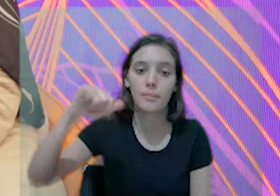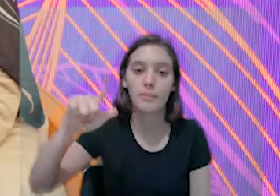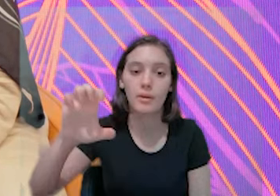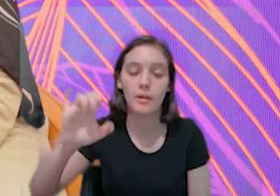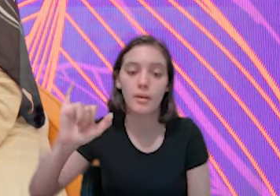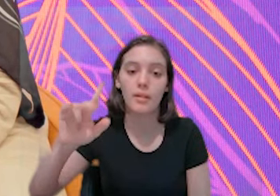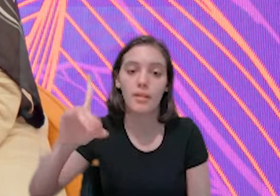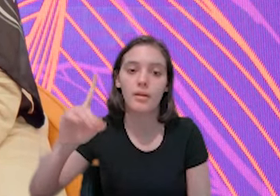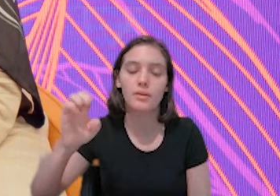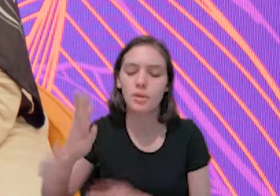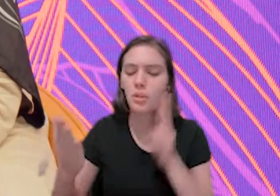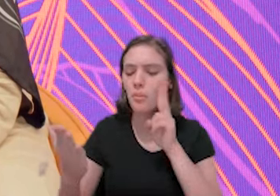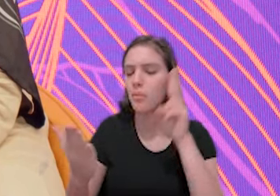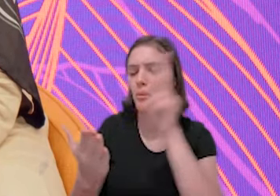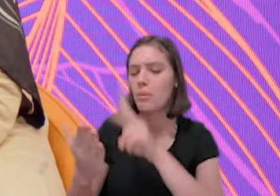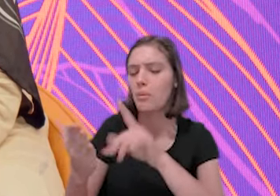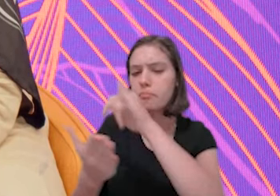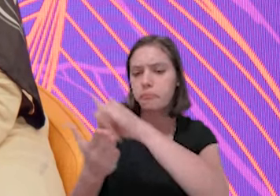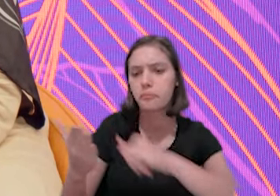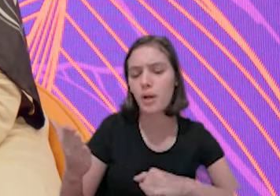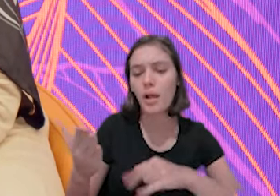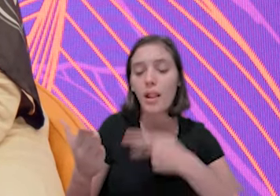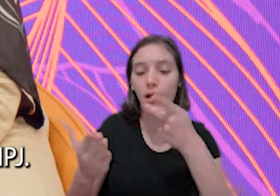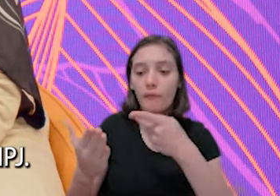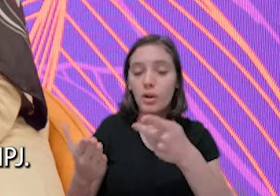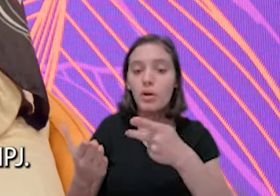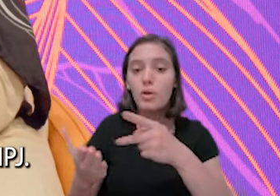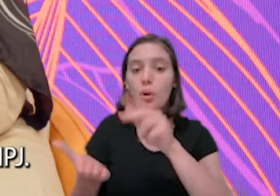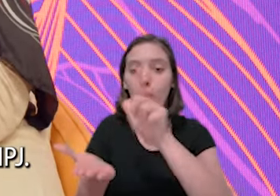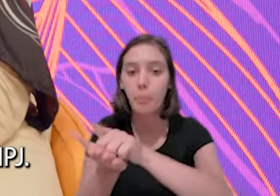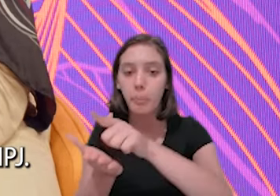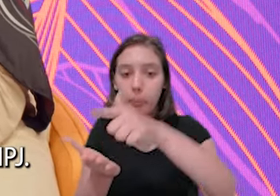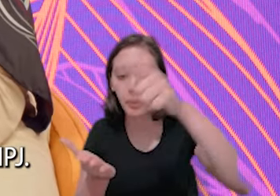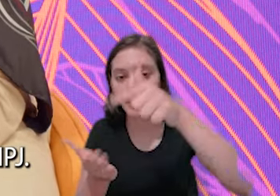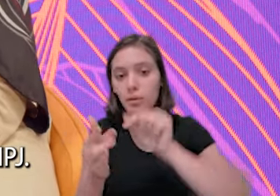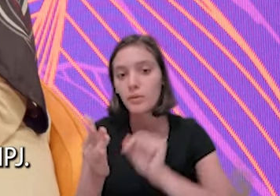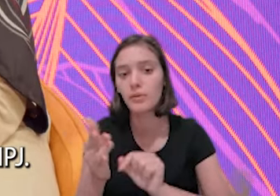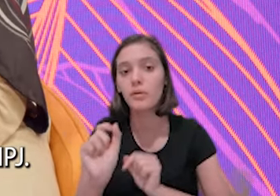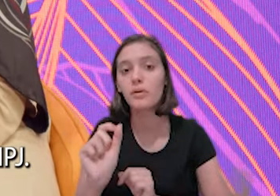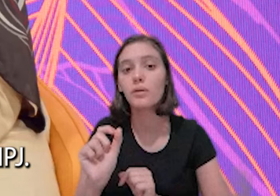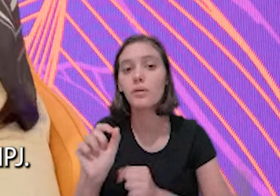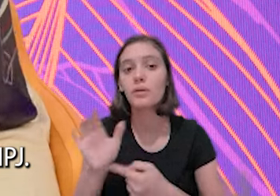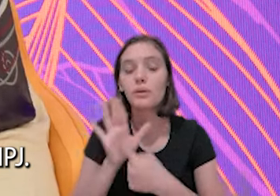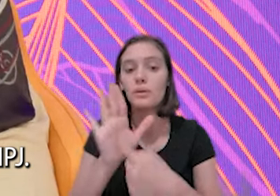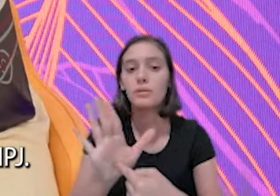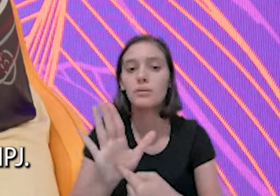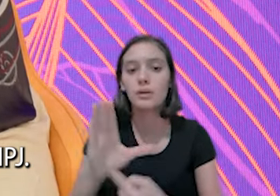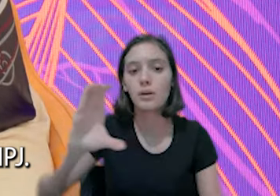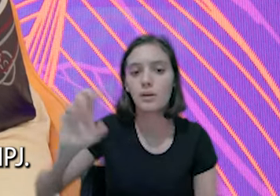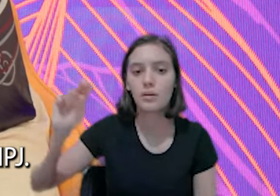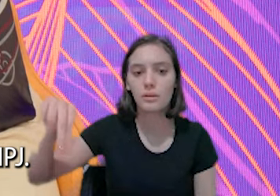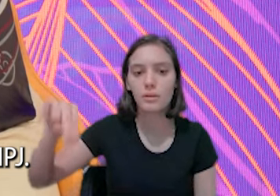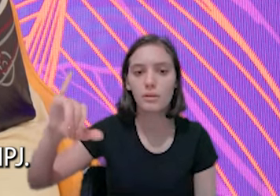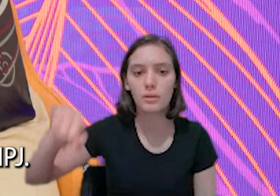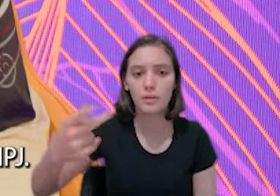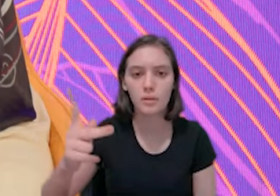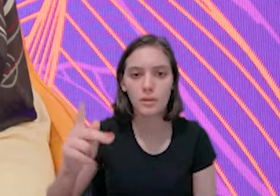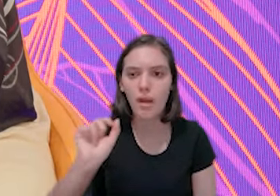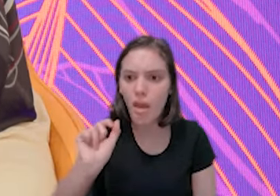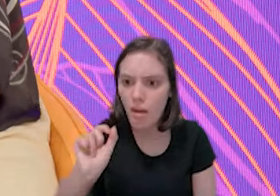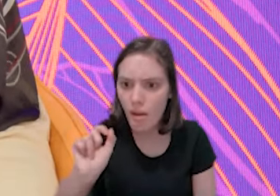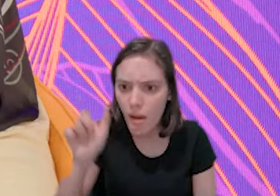para Melete, ele olhava todas, ele me deu uma papela e falou, e se é só CNPJ?